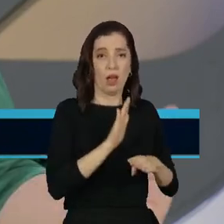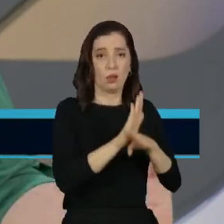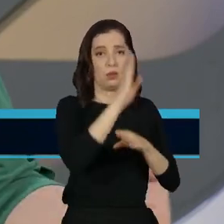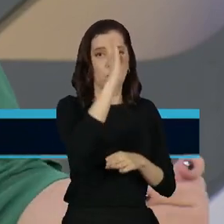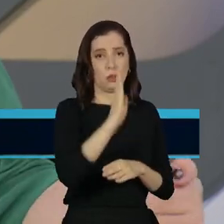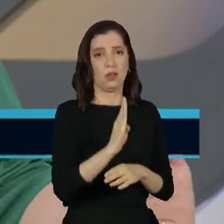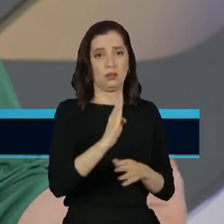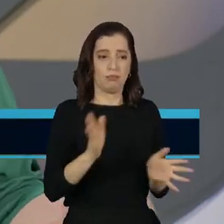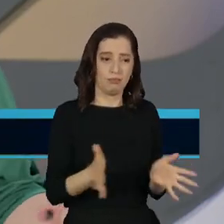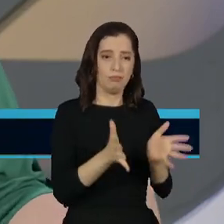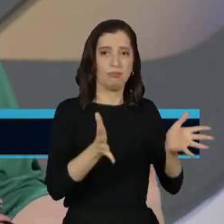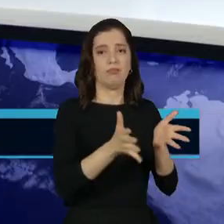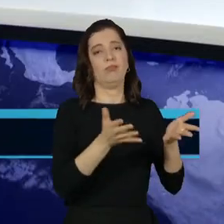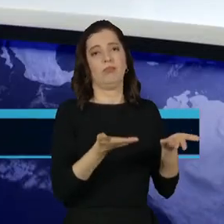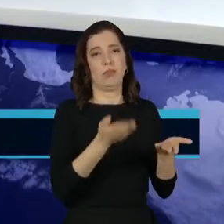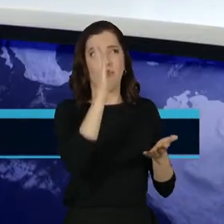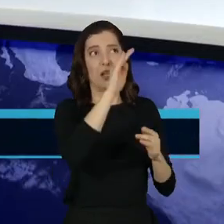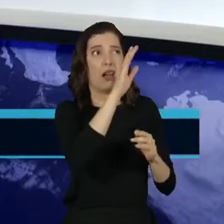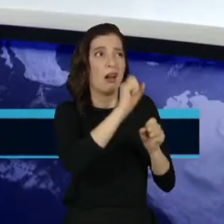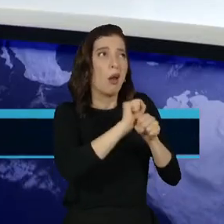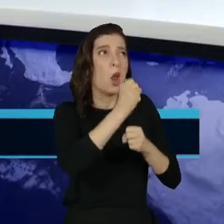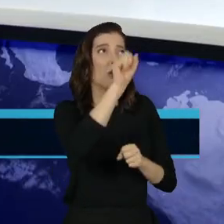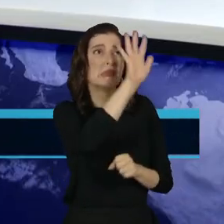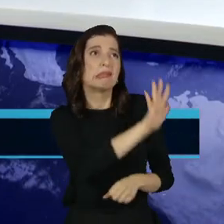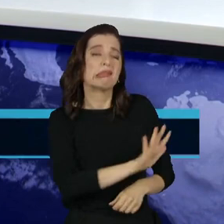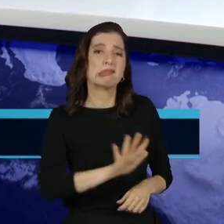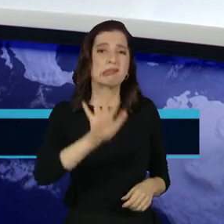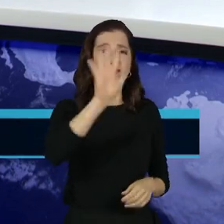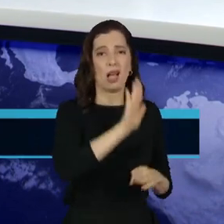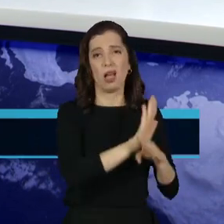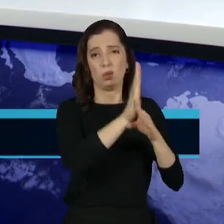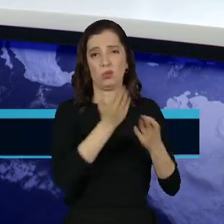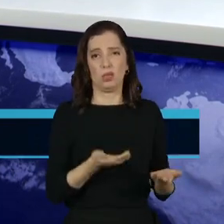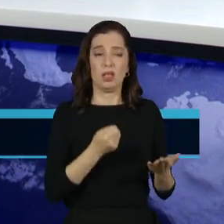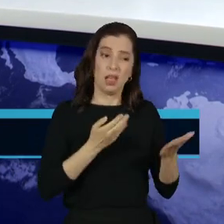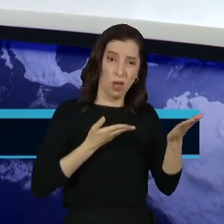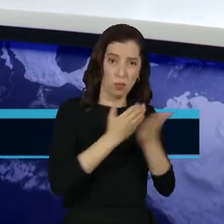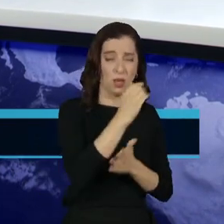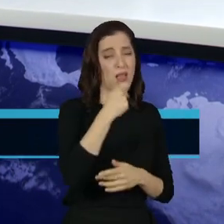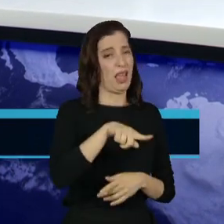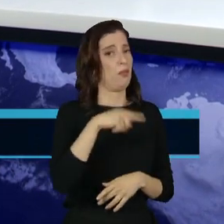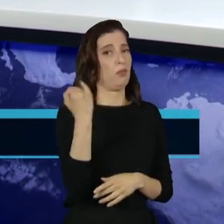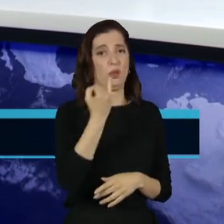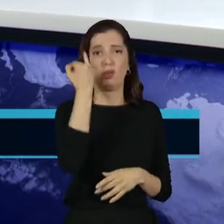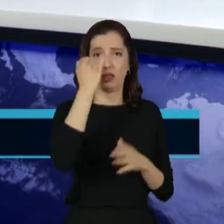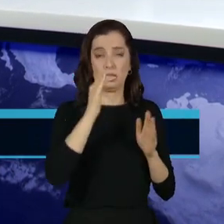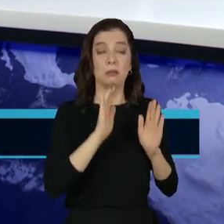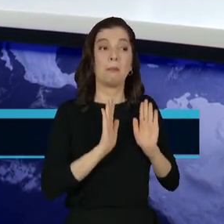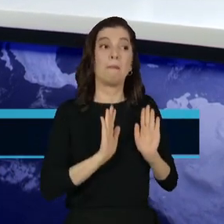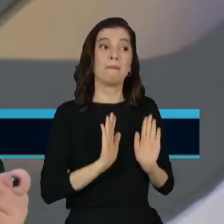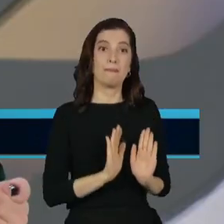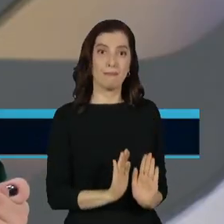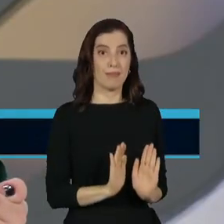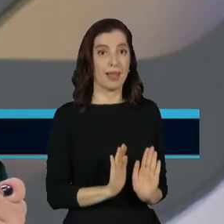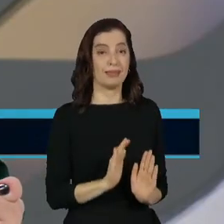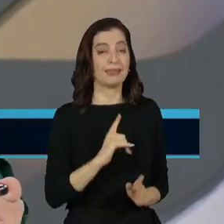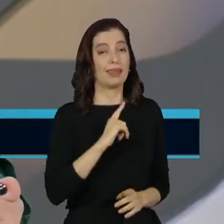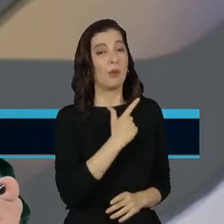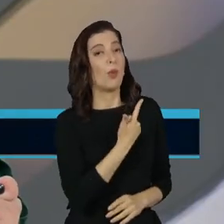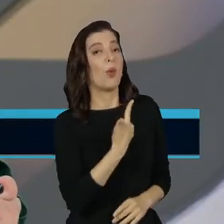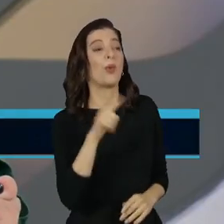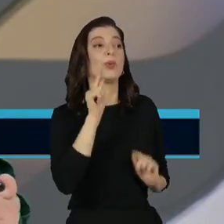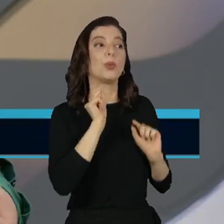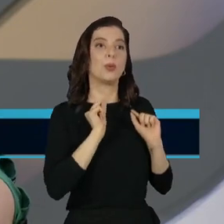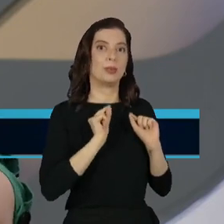Então, nesse aspecto, realmente aprovar uma reforma é muito importante. Mas tem outro lado dessa história. A gente vai aprovar essa